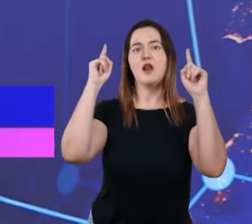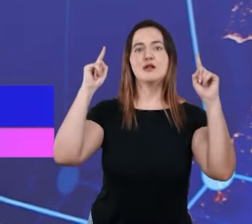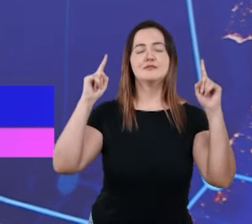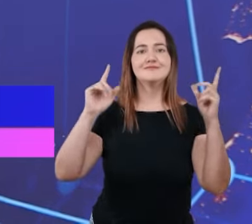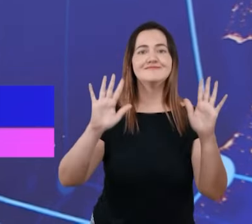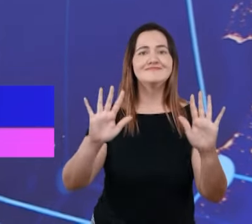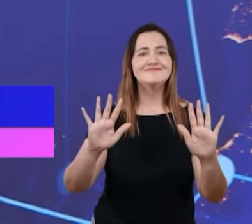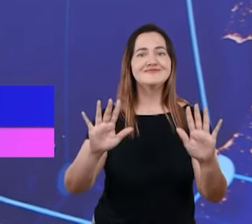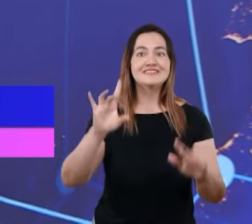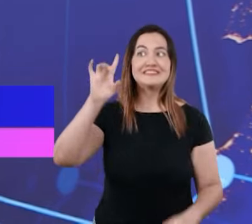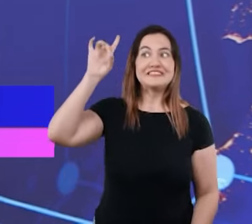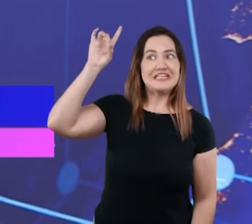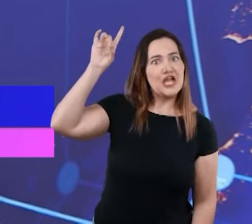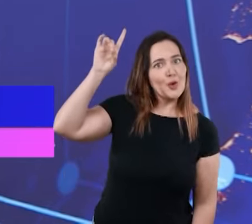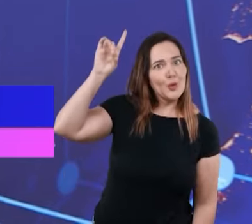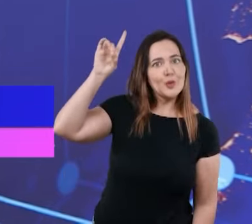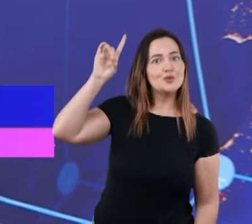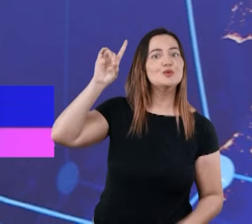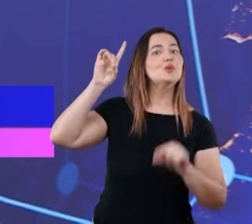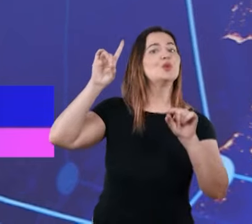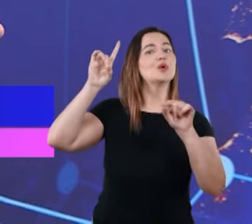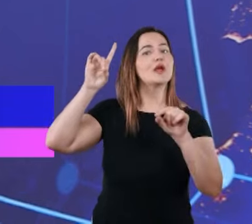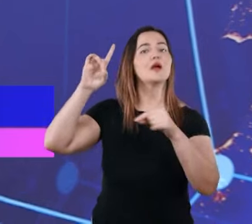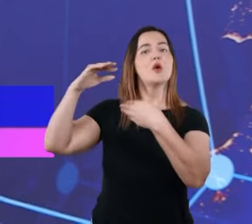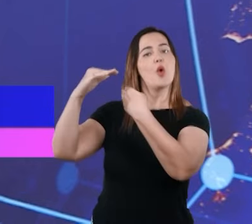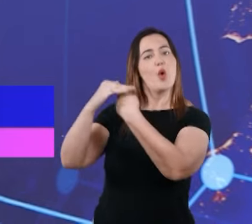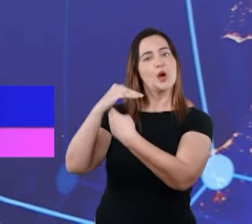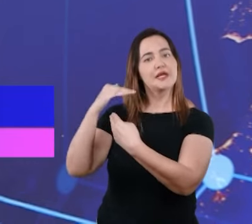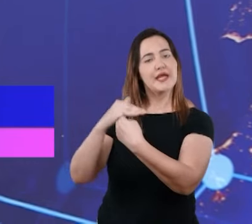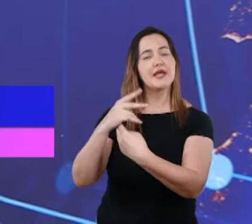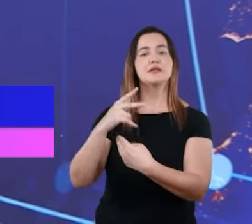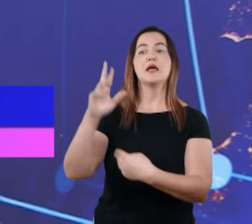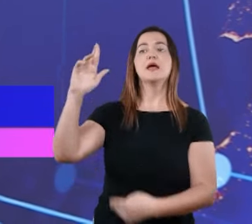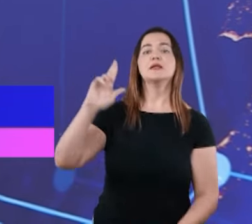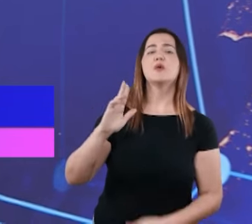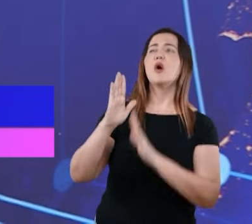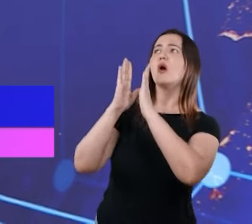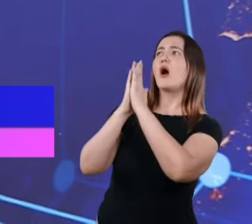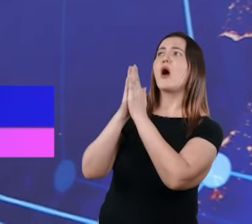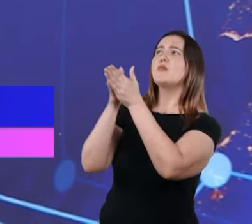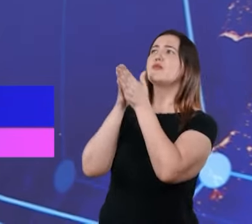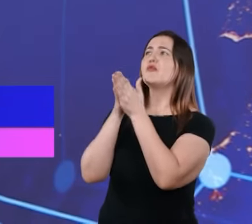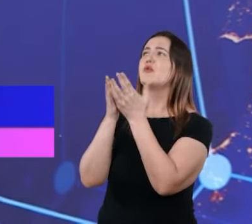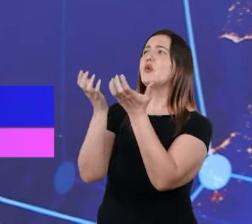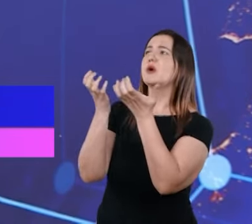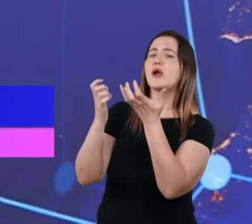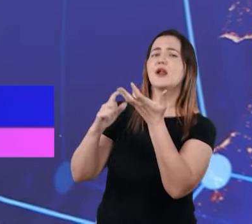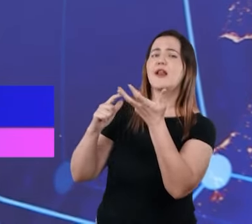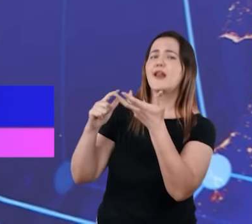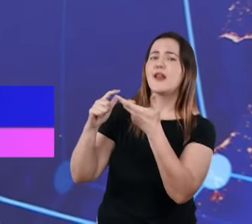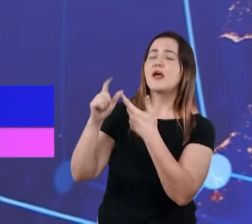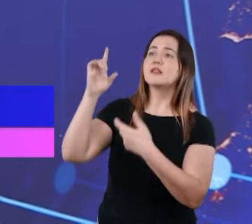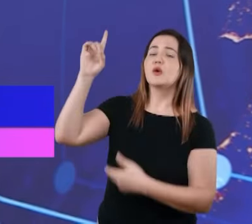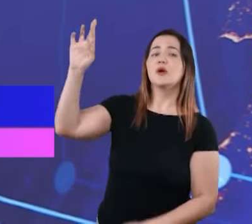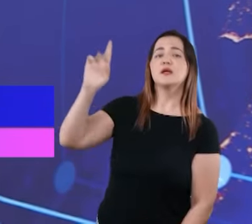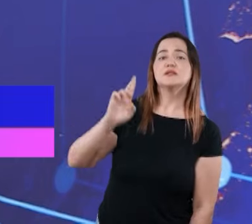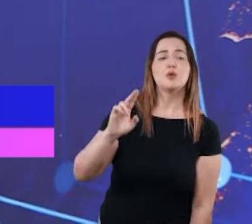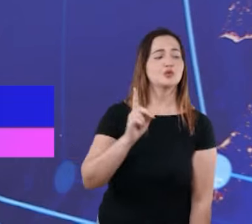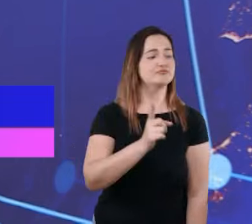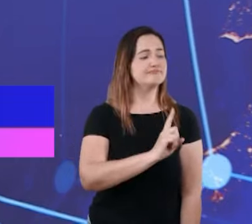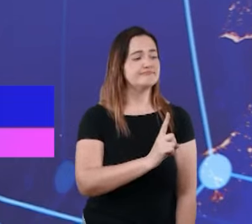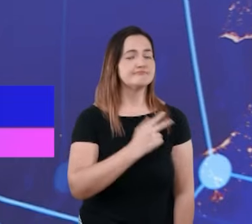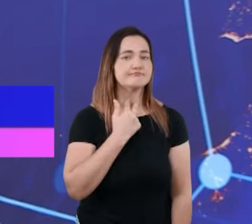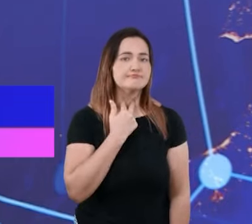Deus não fala não porque se alegra com a sua tristeza ou seu sofrimento. Deus fala não exatamente pelo